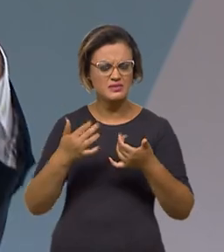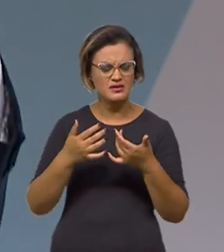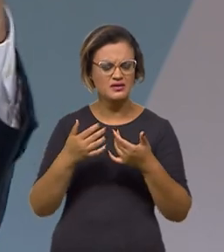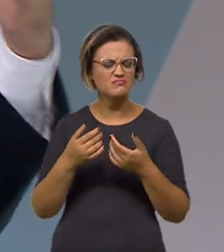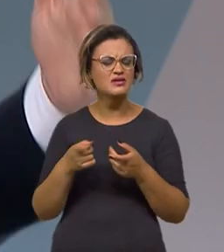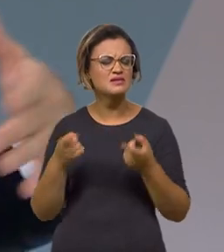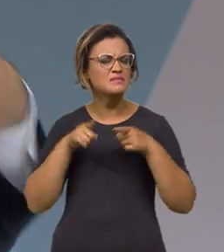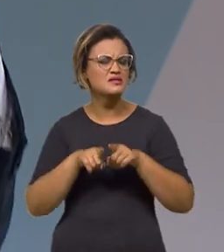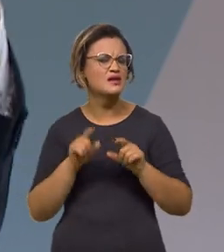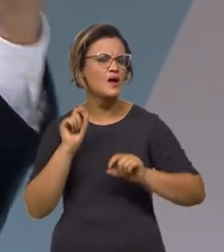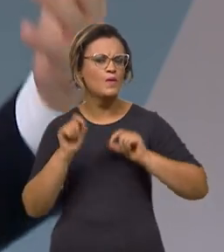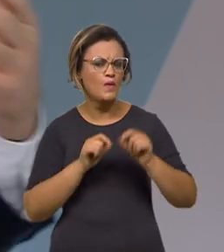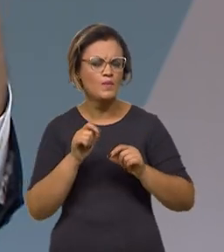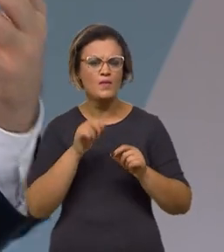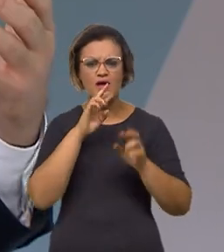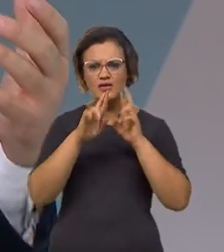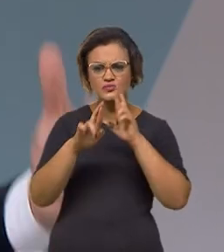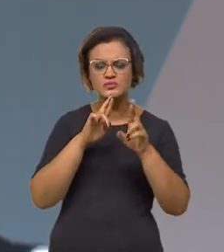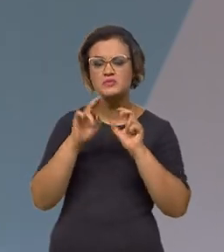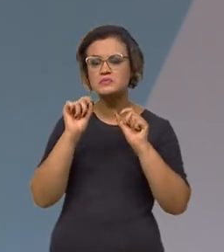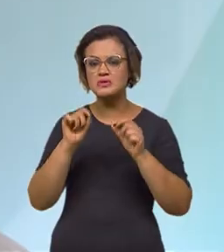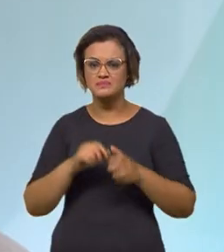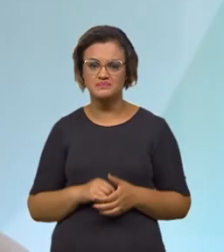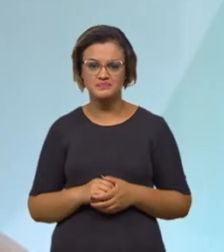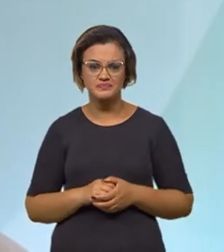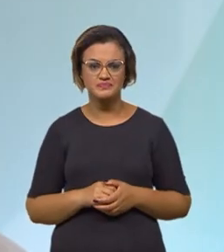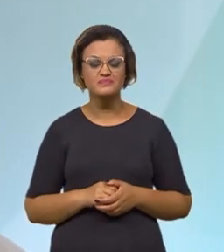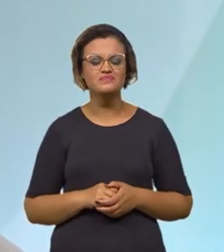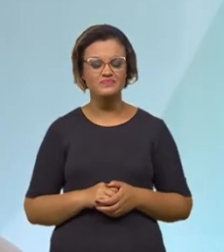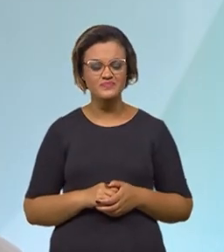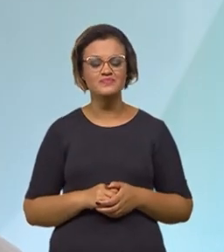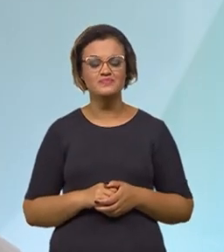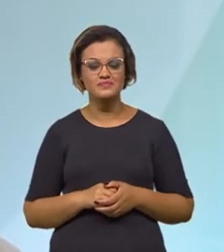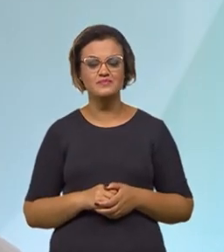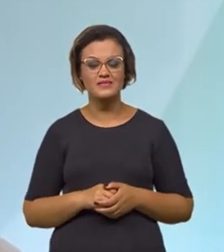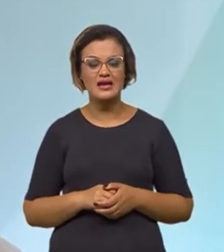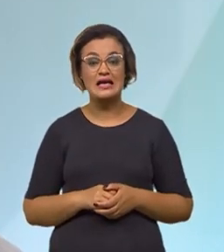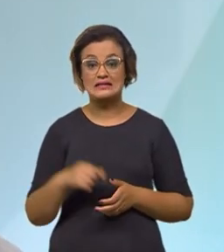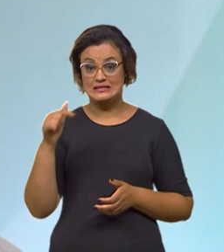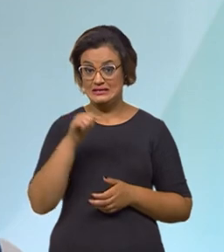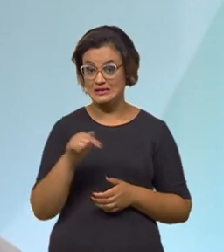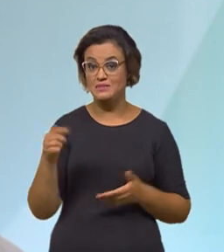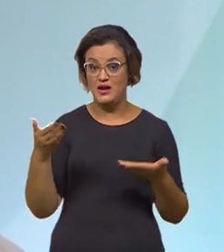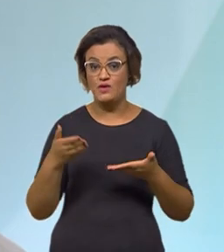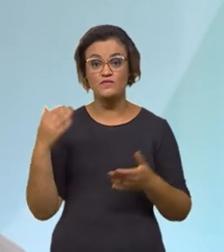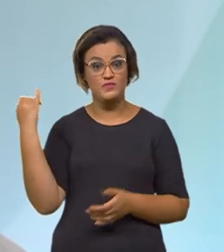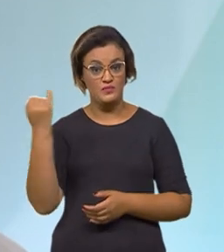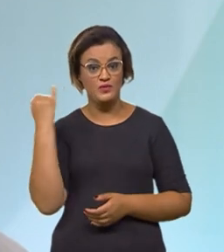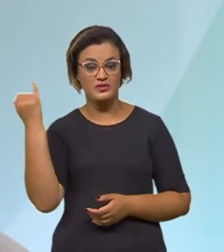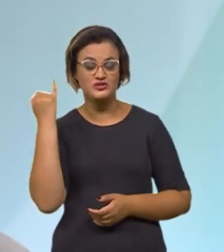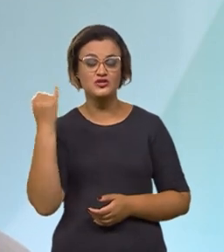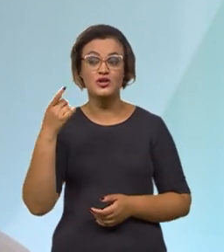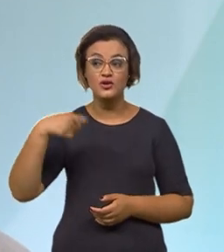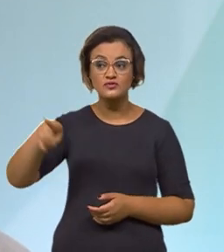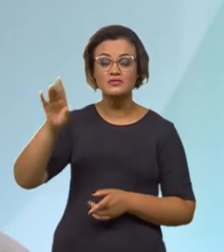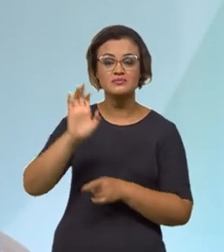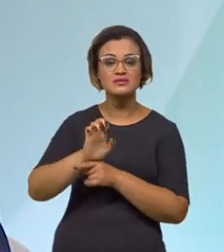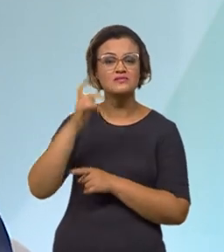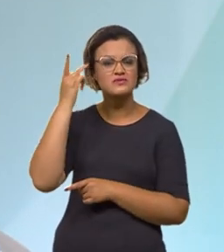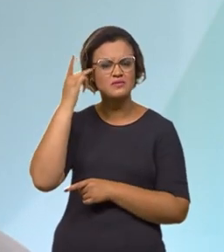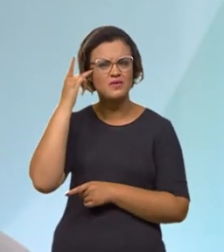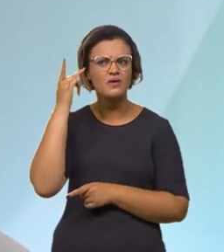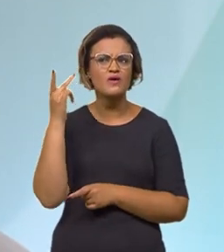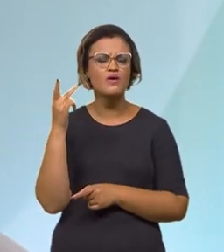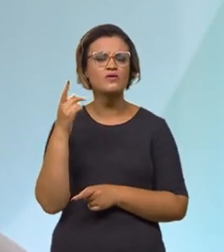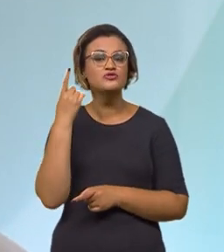parceria, quais resultados elas podem trazer. Excelente. Bom, então, essa semana foi uma semana importante. Vamos a São Paulo, então, passamos ali